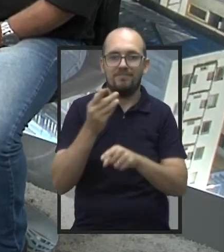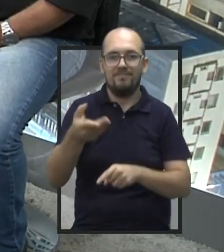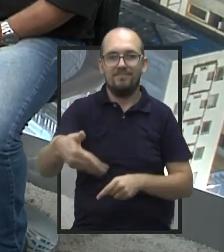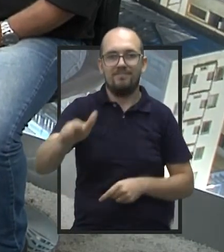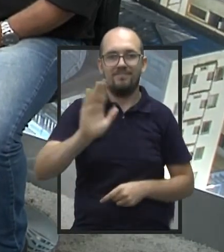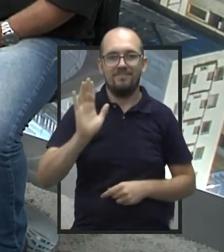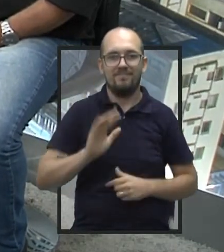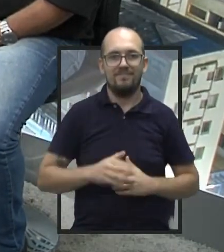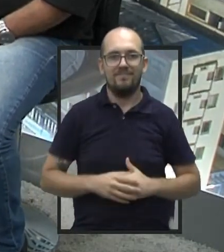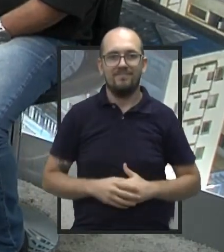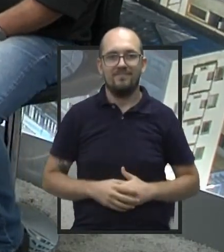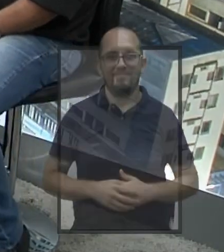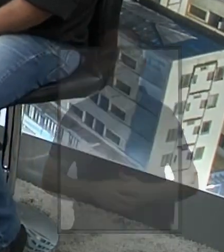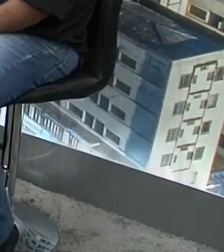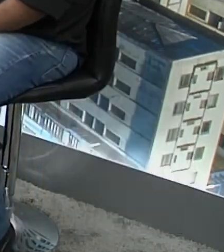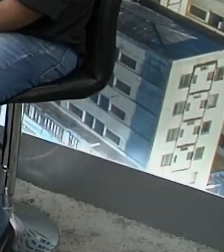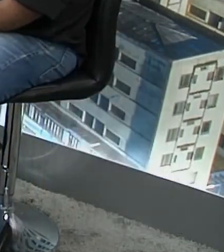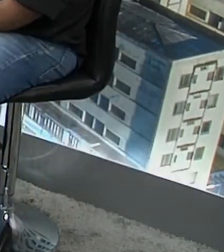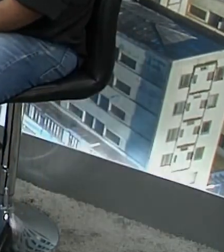próxima.